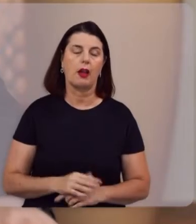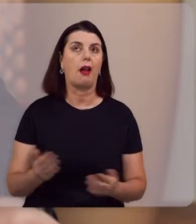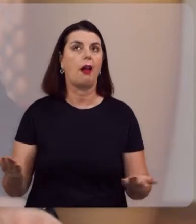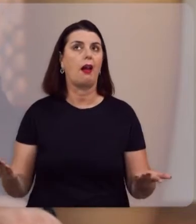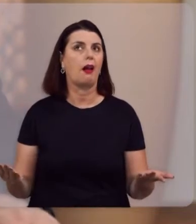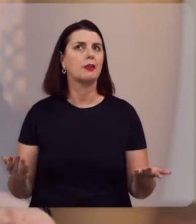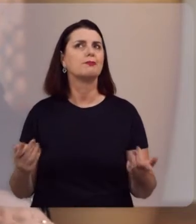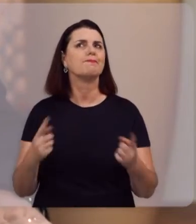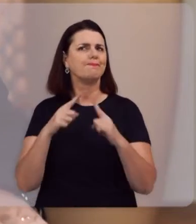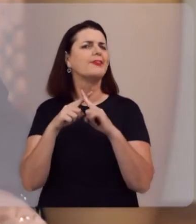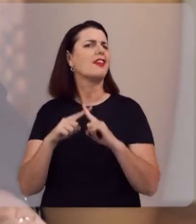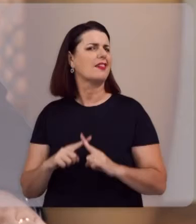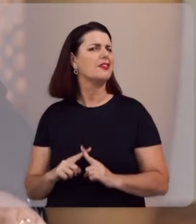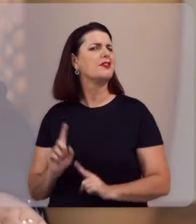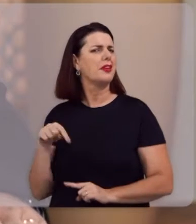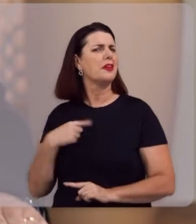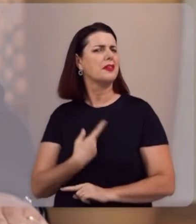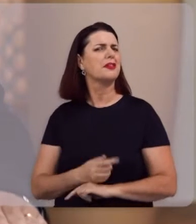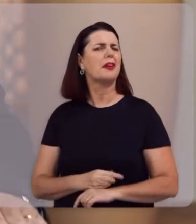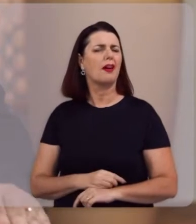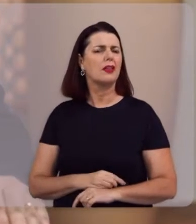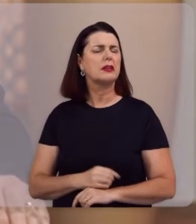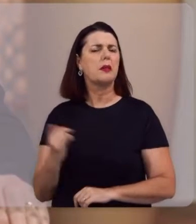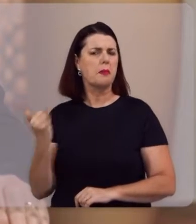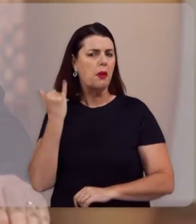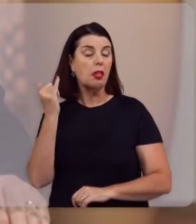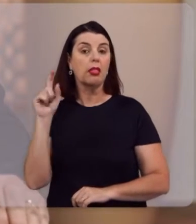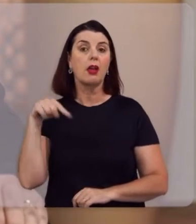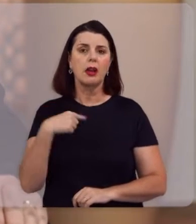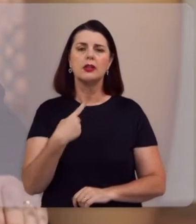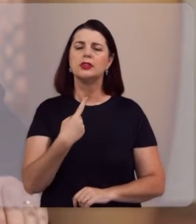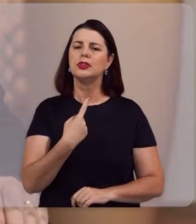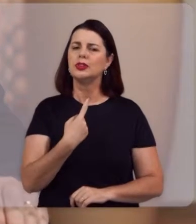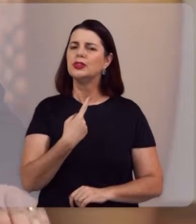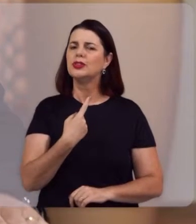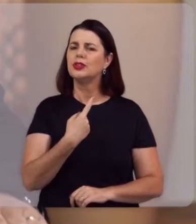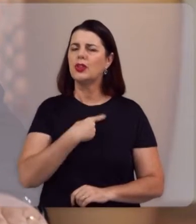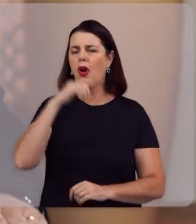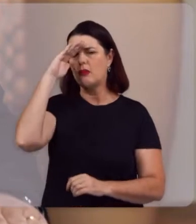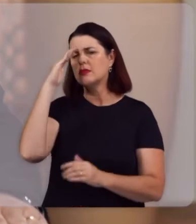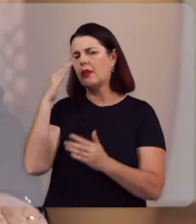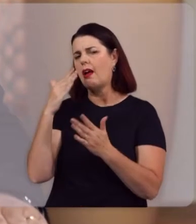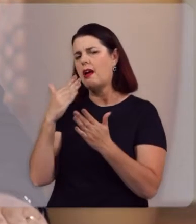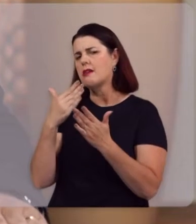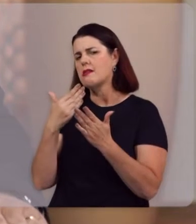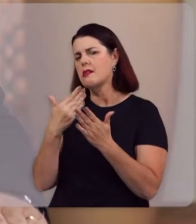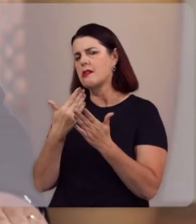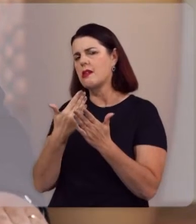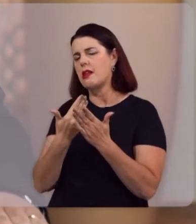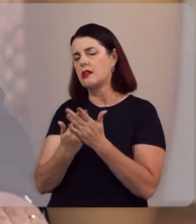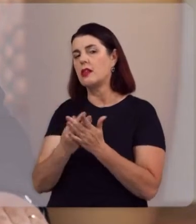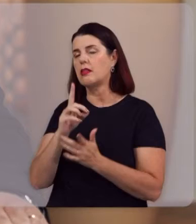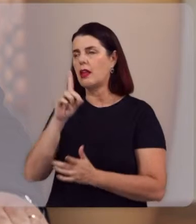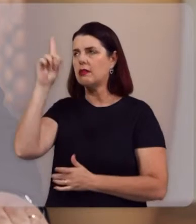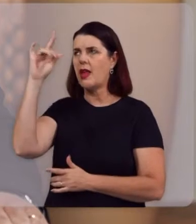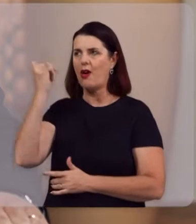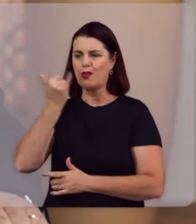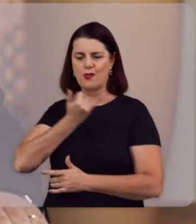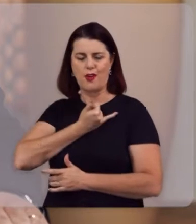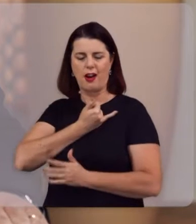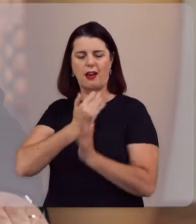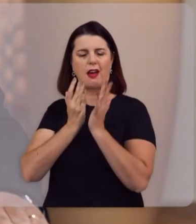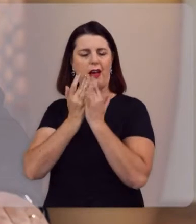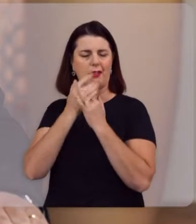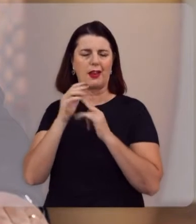Uau! Que grande desafio! É extremamente importante que você creia, primeiramente, que Deus fala com